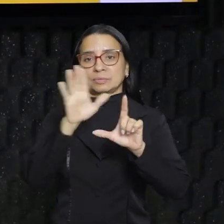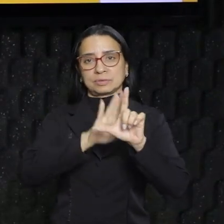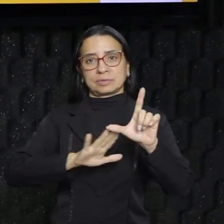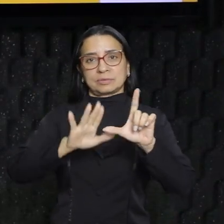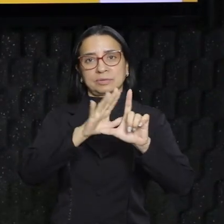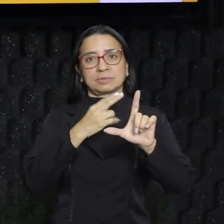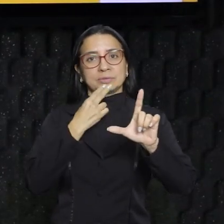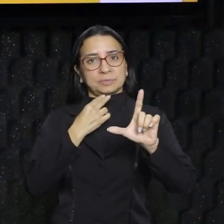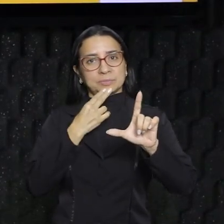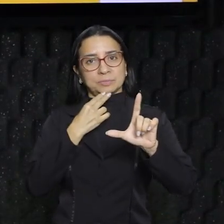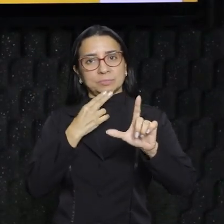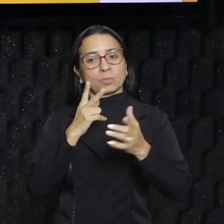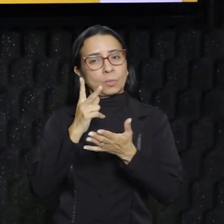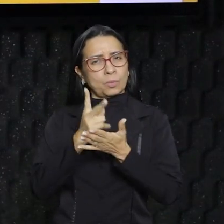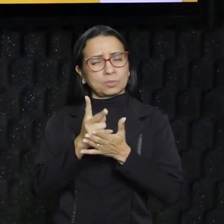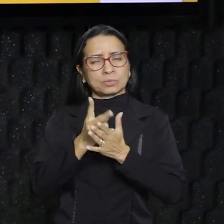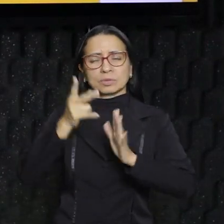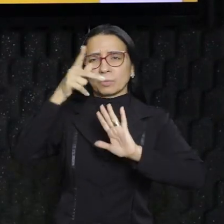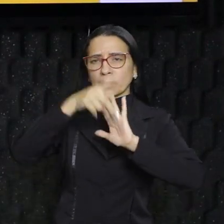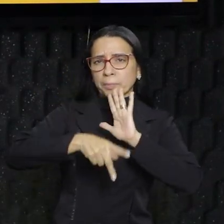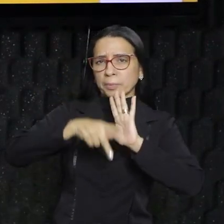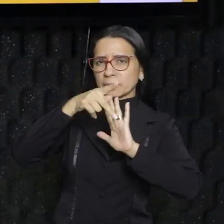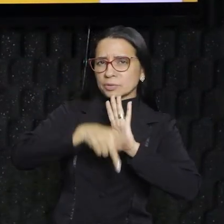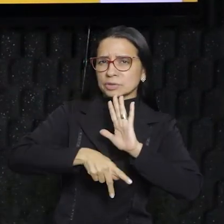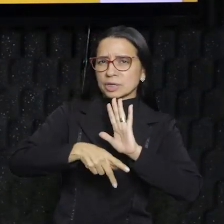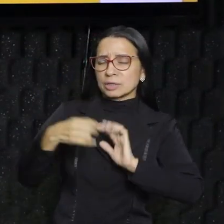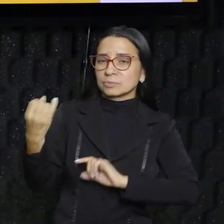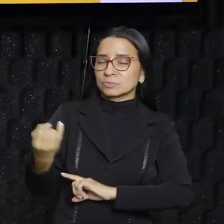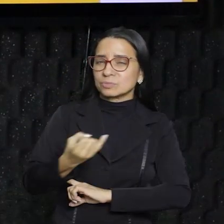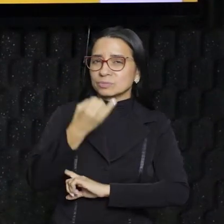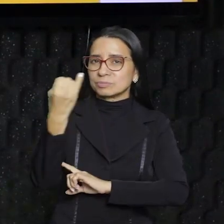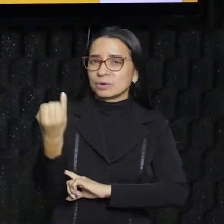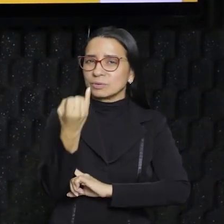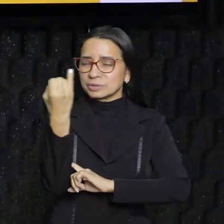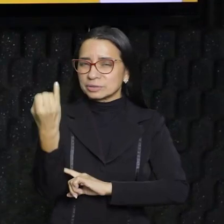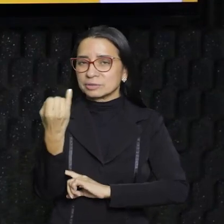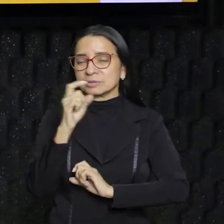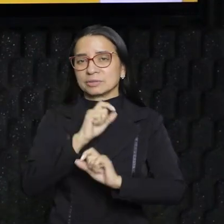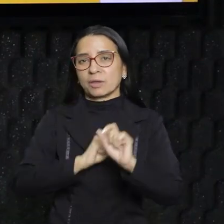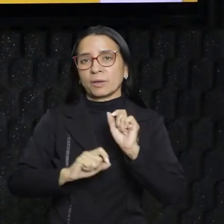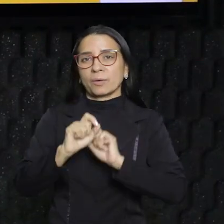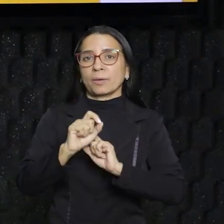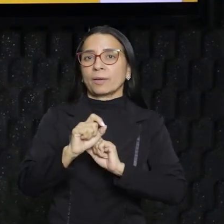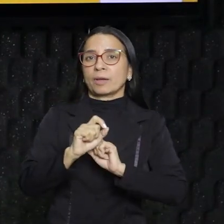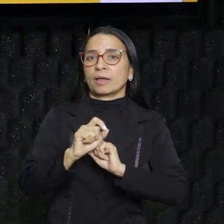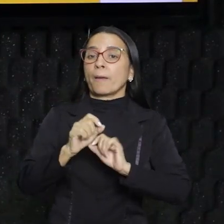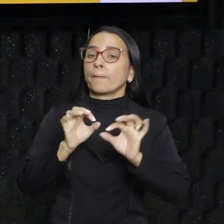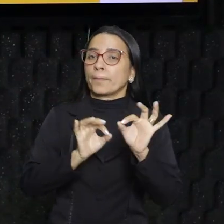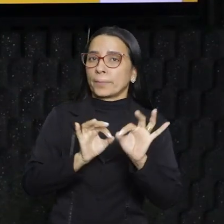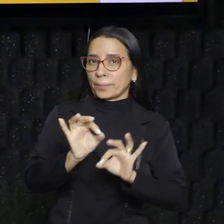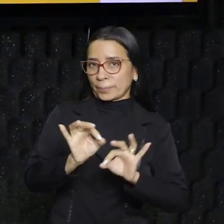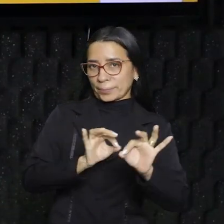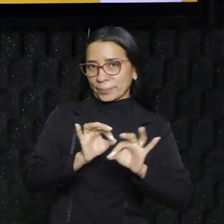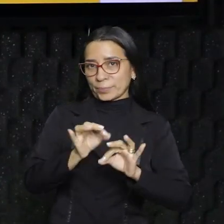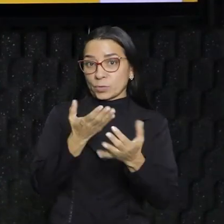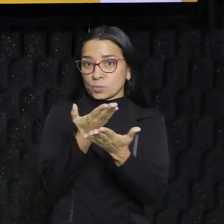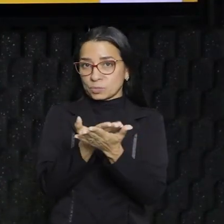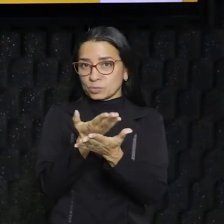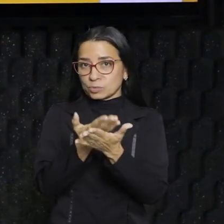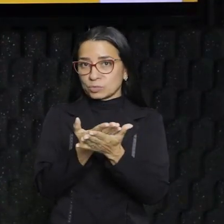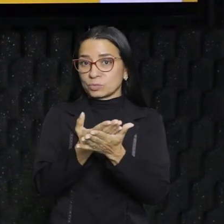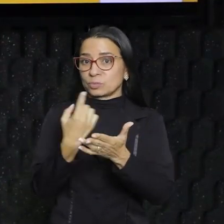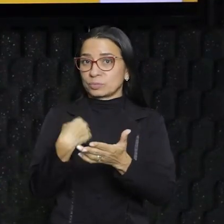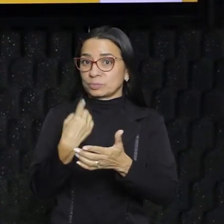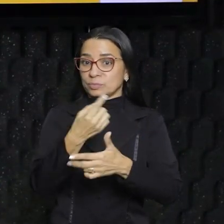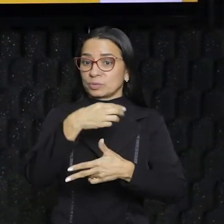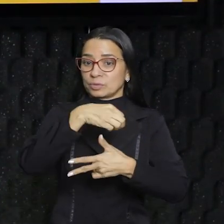e venho da continuidade a esse projeto meu estudante, que é sensacional, é um preparatório para